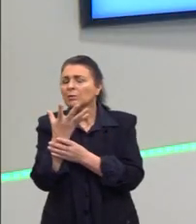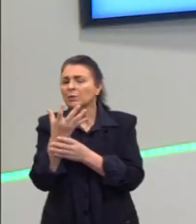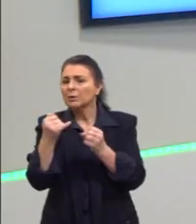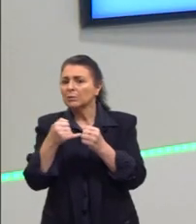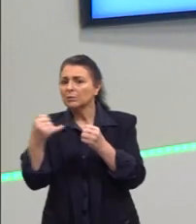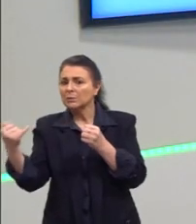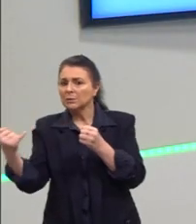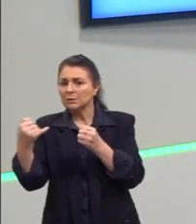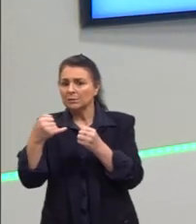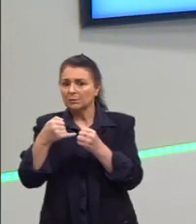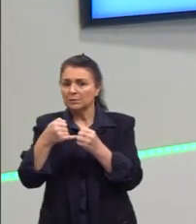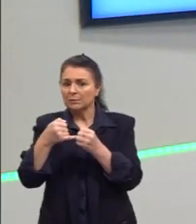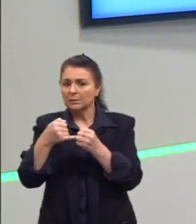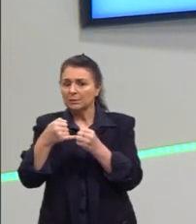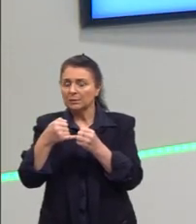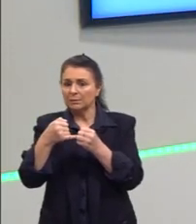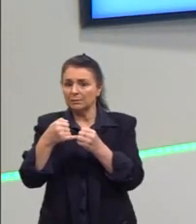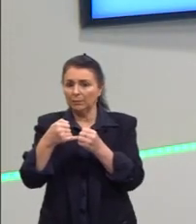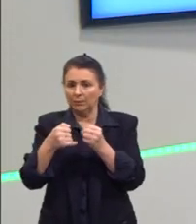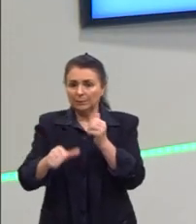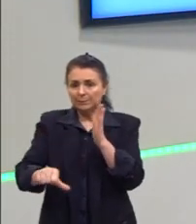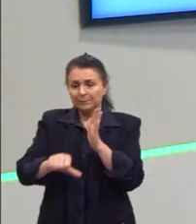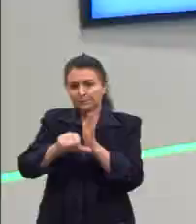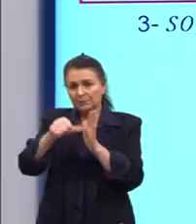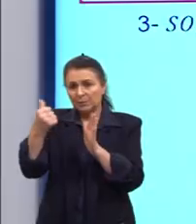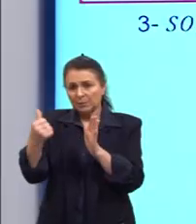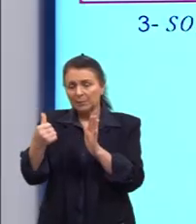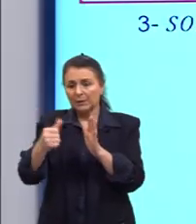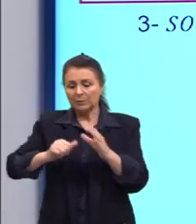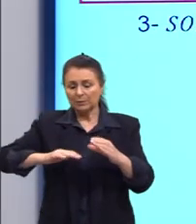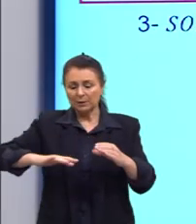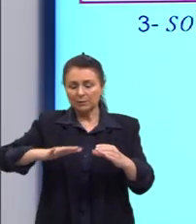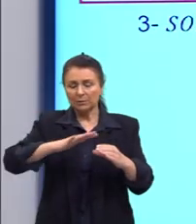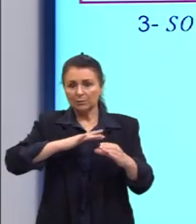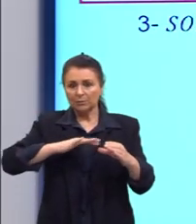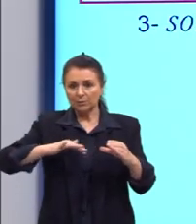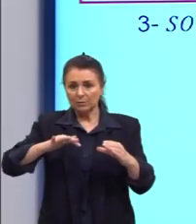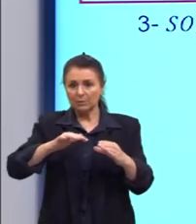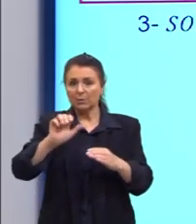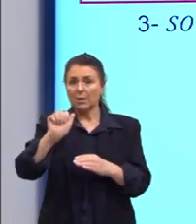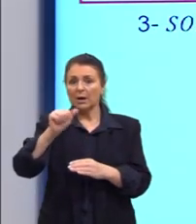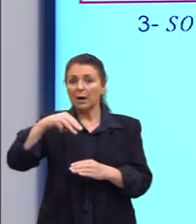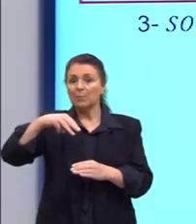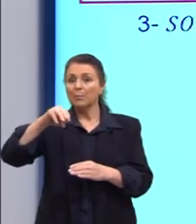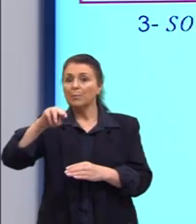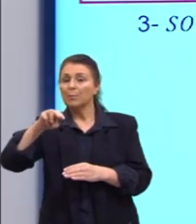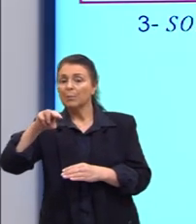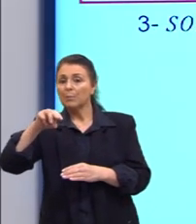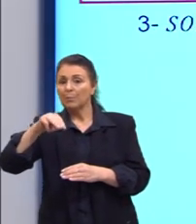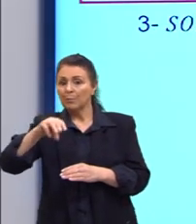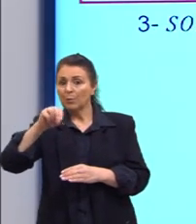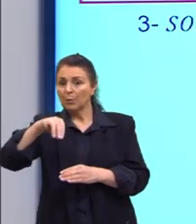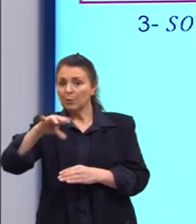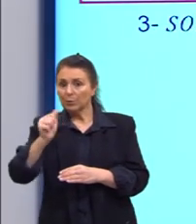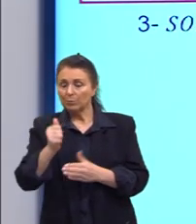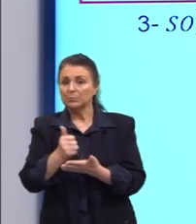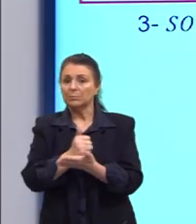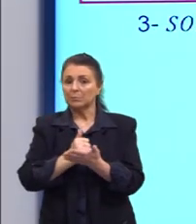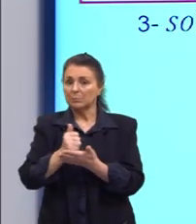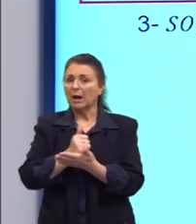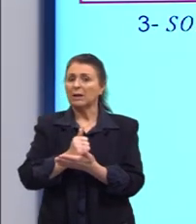Por quê? A primeira solução, eu sei que o amônio é de uma base fraca.